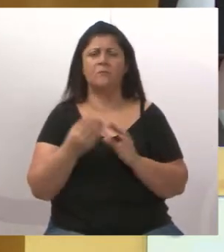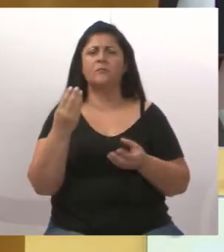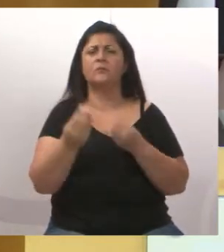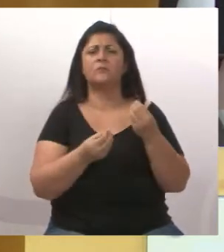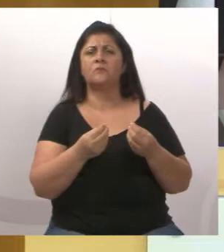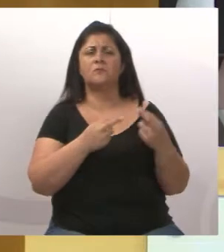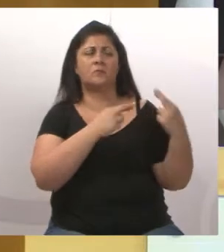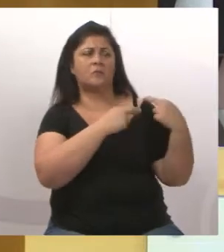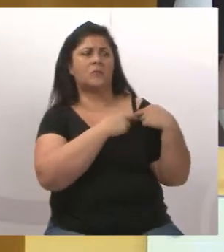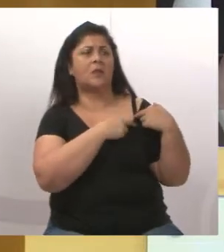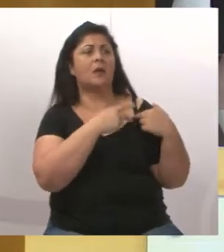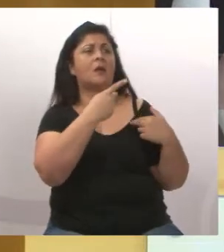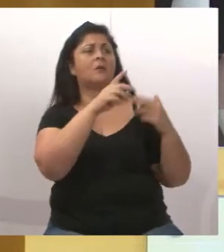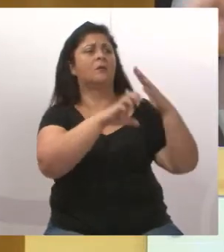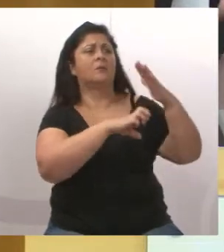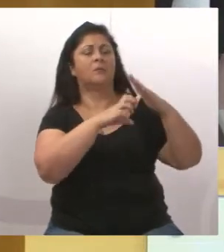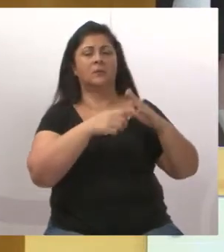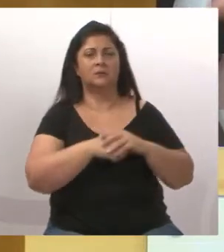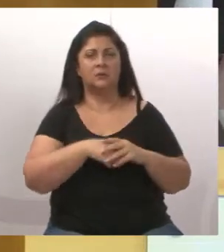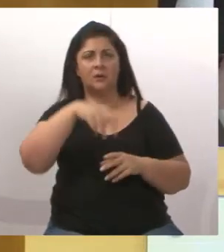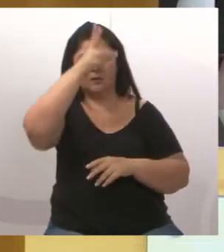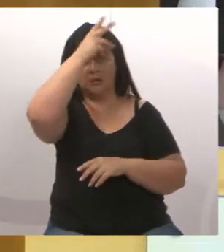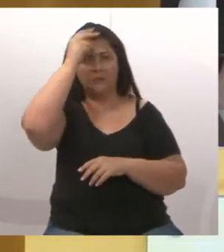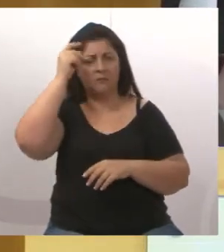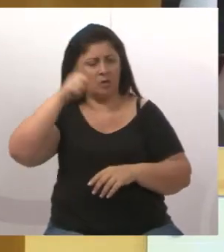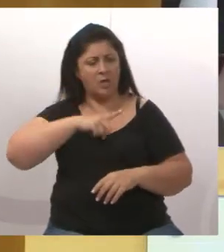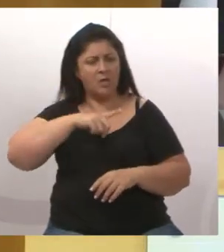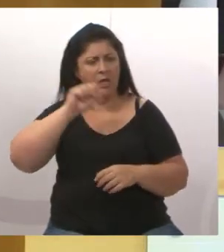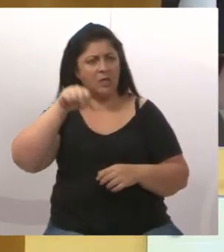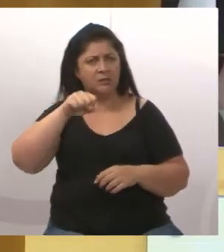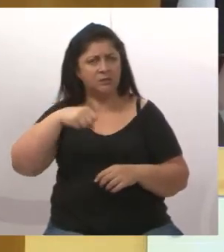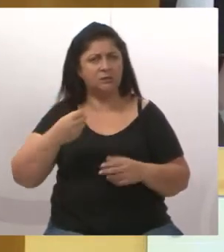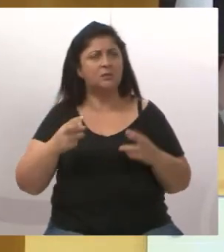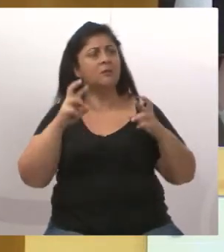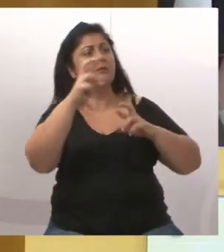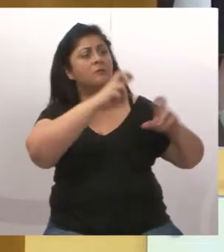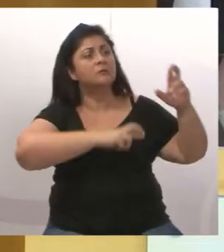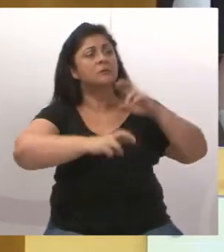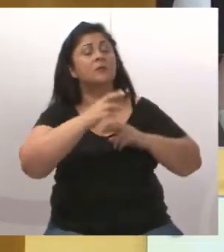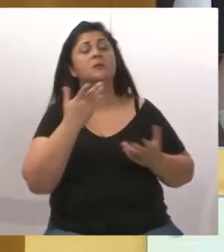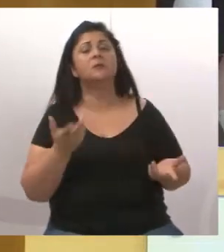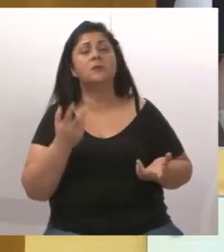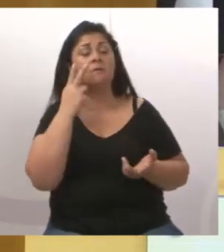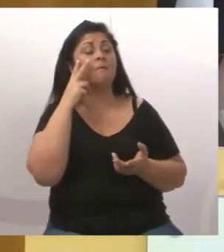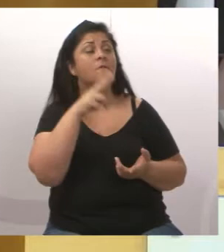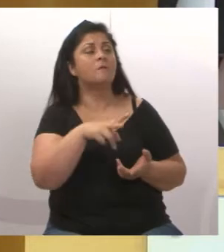que a responsabilidade é da ambiental? A prefeitura tem, sim, que fiscalizar a ambiental.